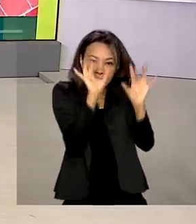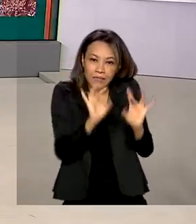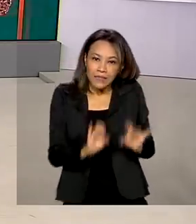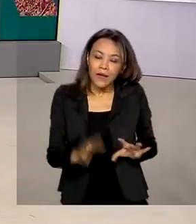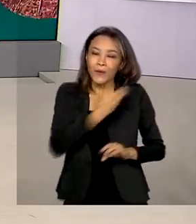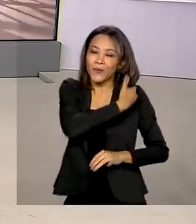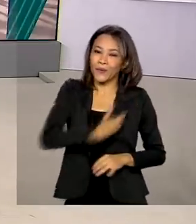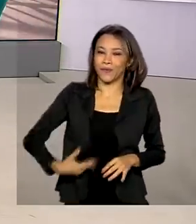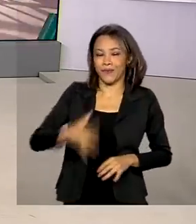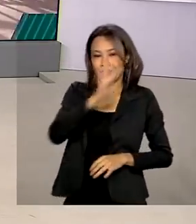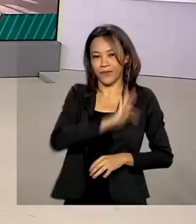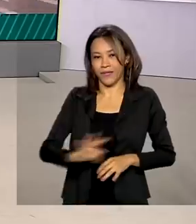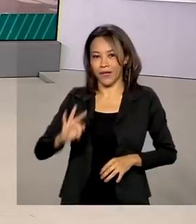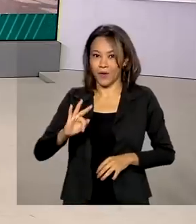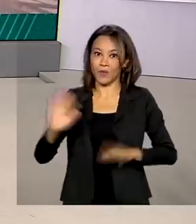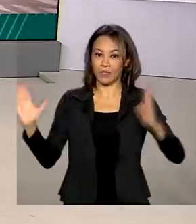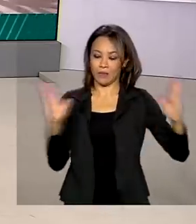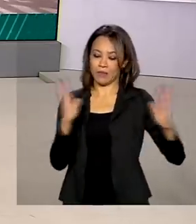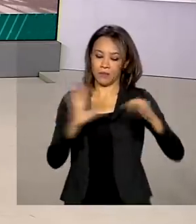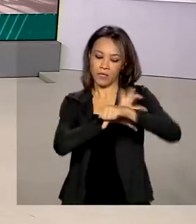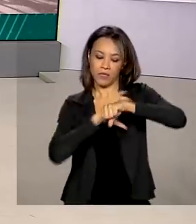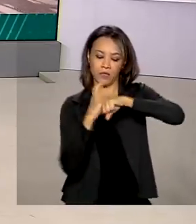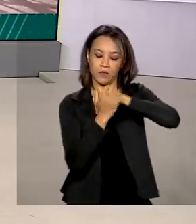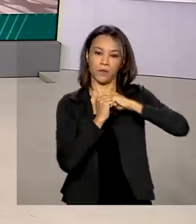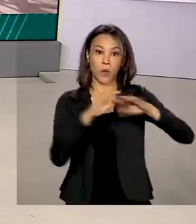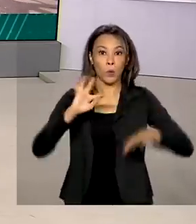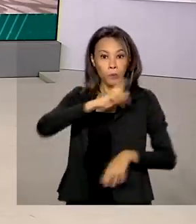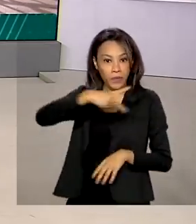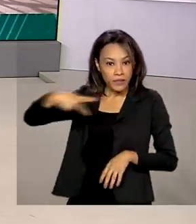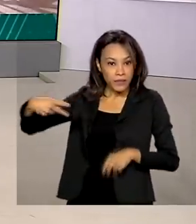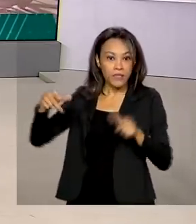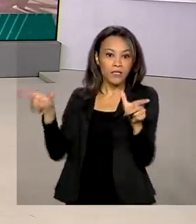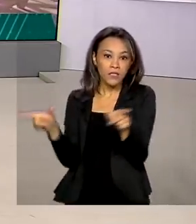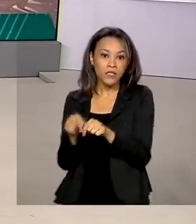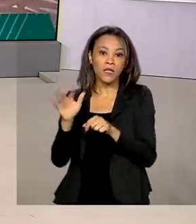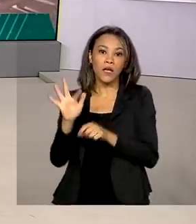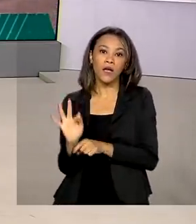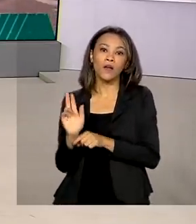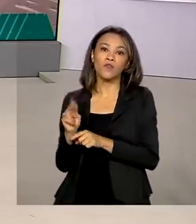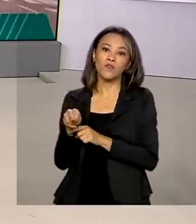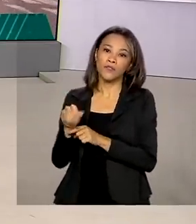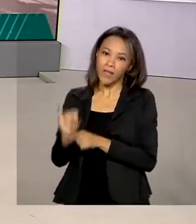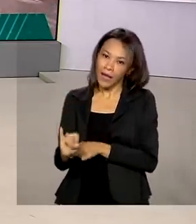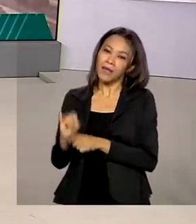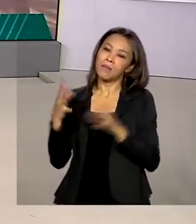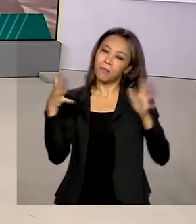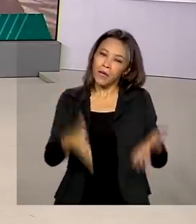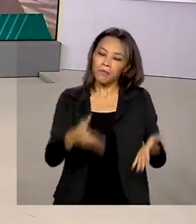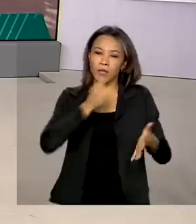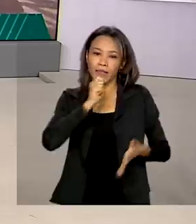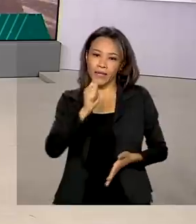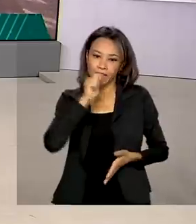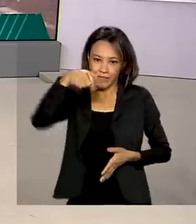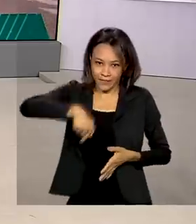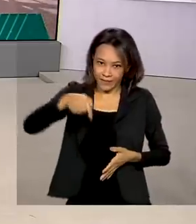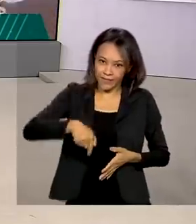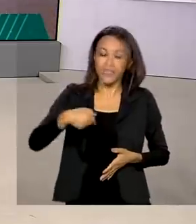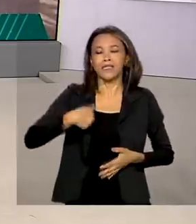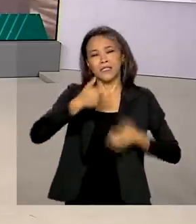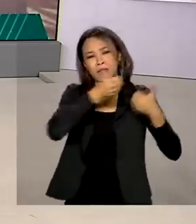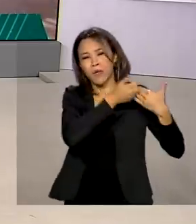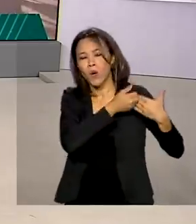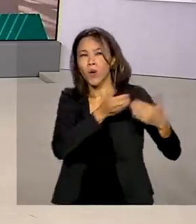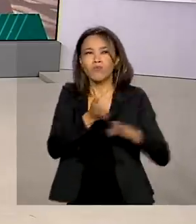durante a pandemia. O presidente da FUNAI participou do programa Brasil em Pauta e falou sobre as principais ações do ano de